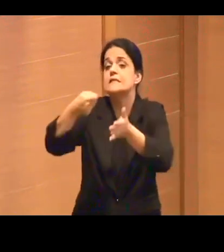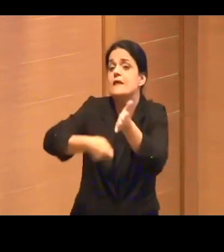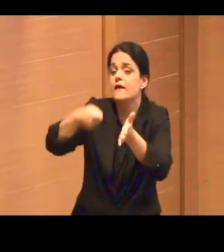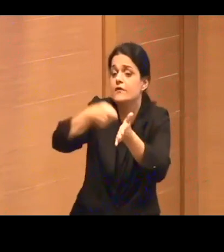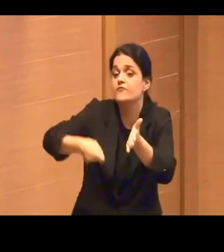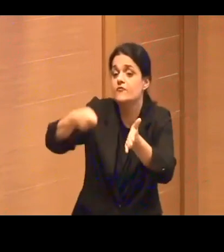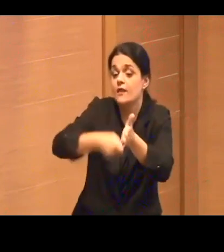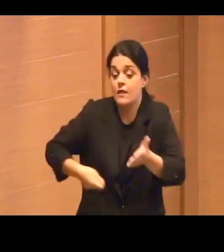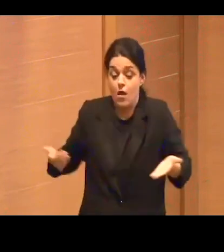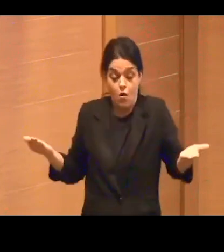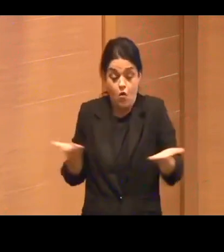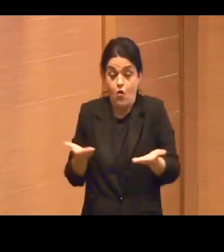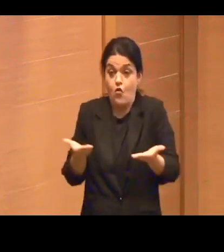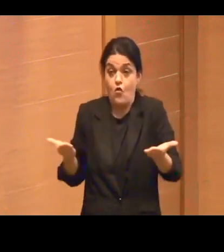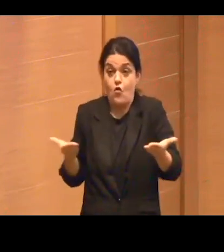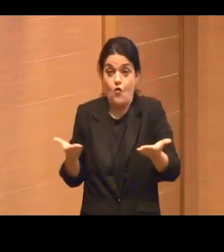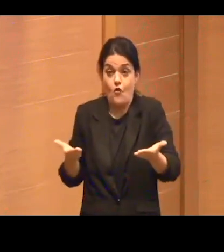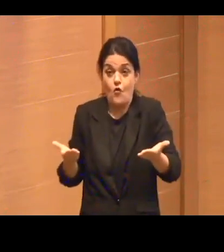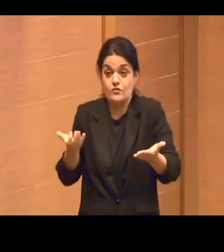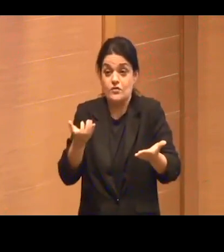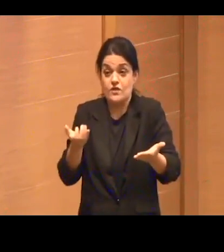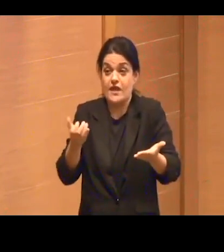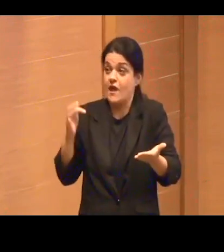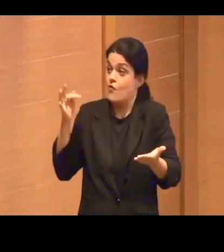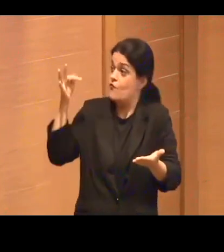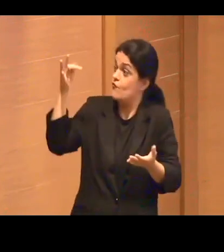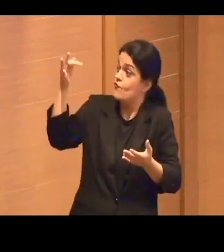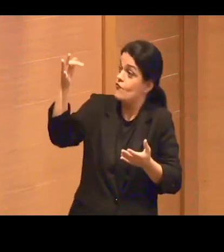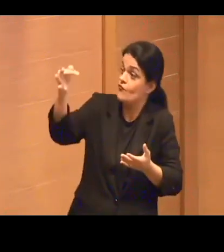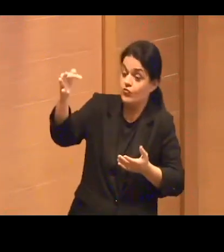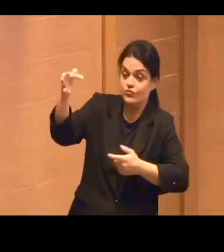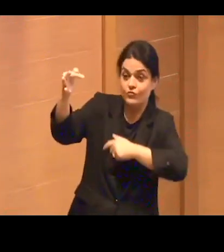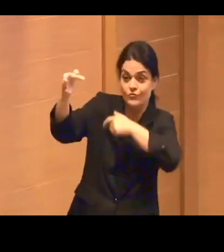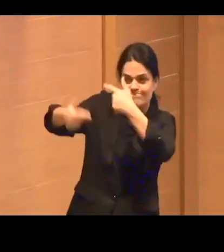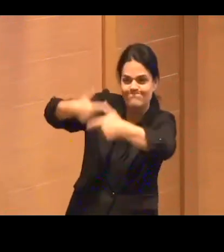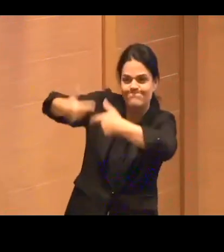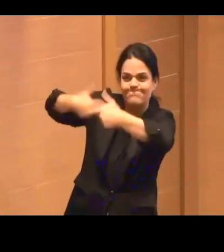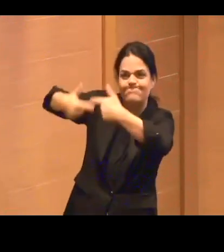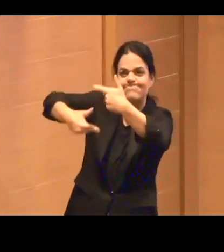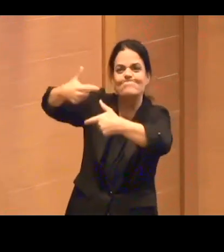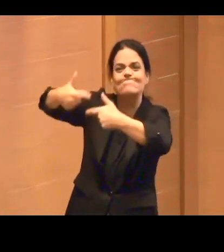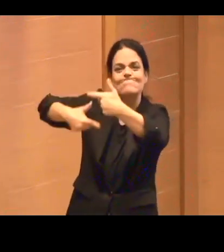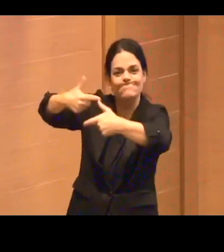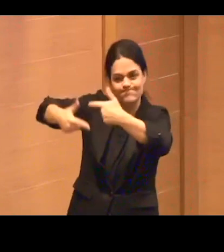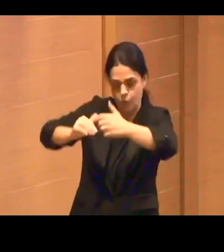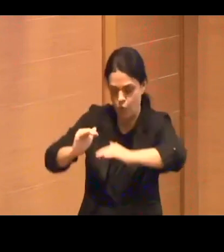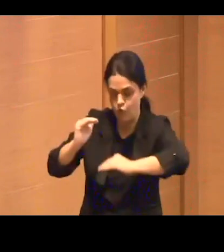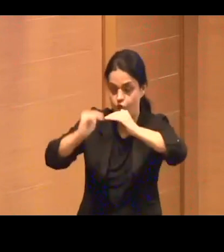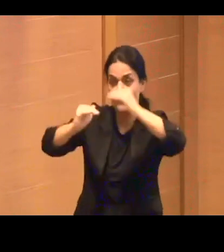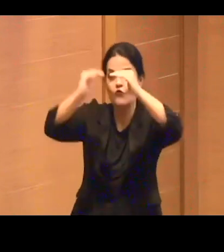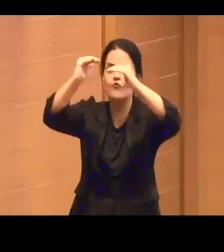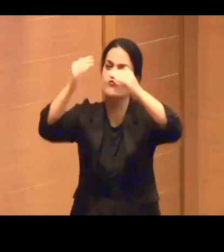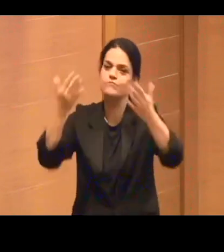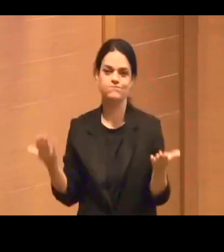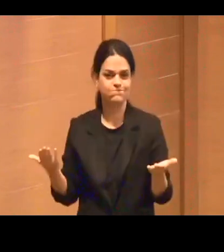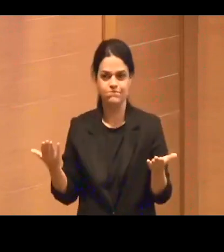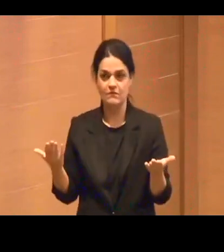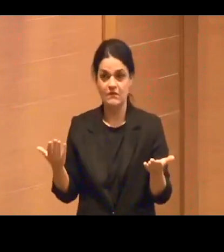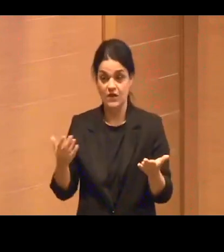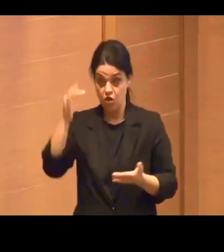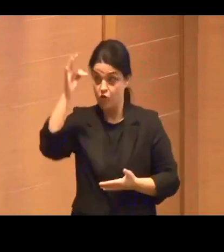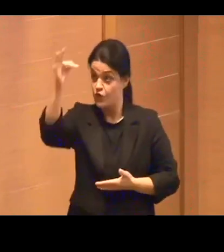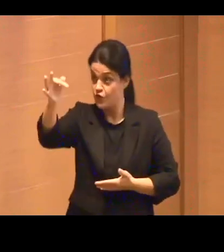presente porque a gente quer construir junto esse futuro. E esse futuro não vai ser algo que vai ser dado.